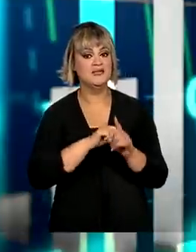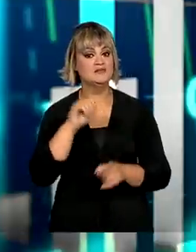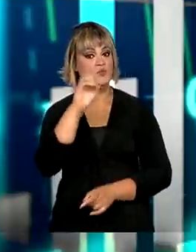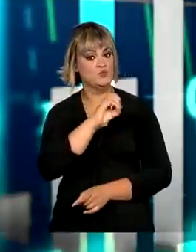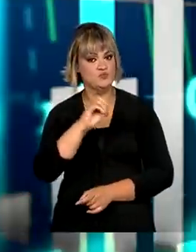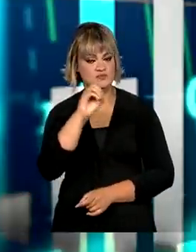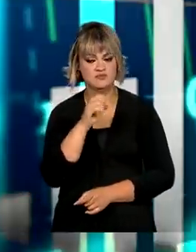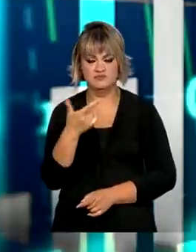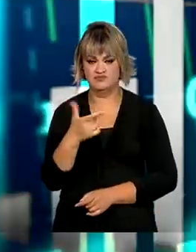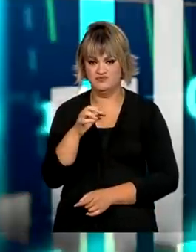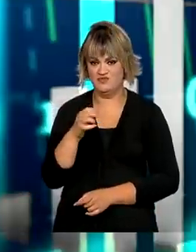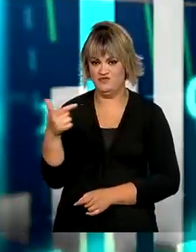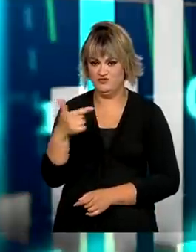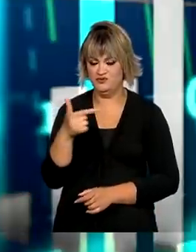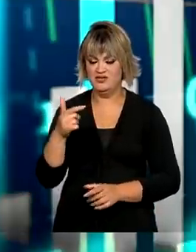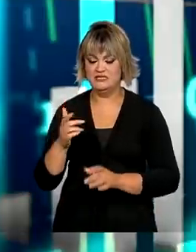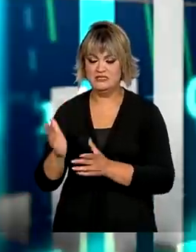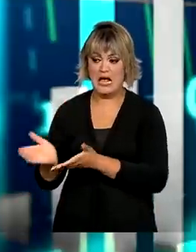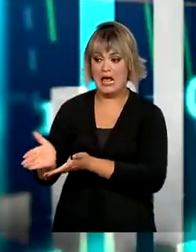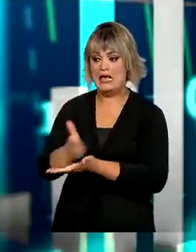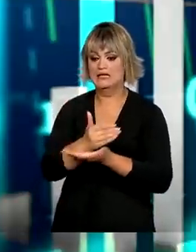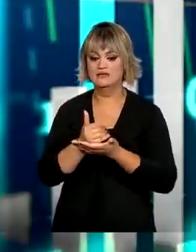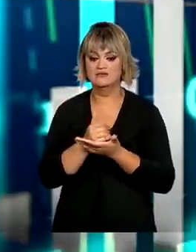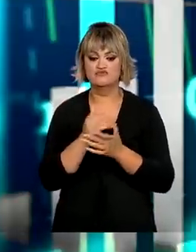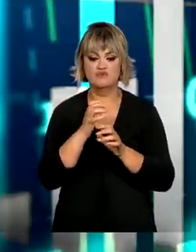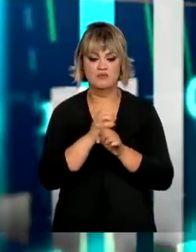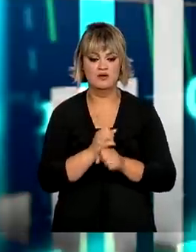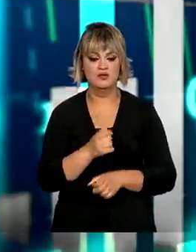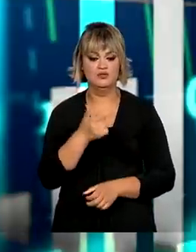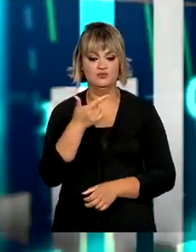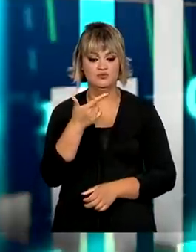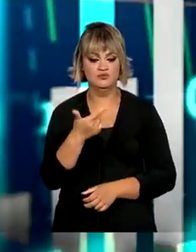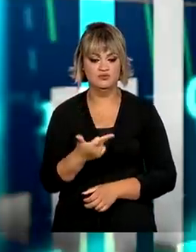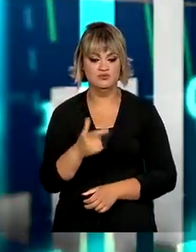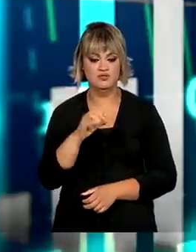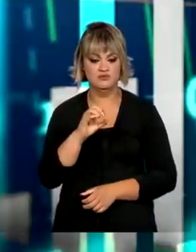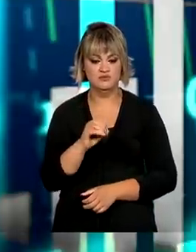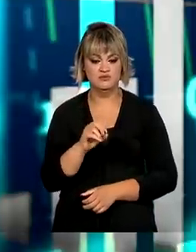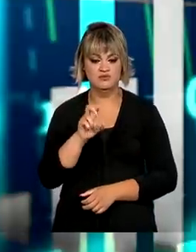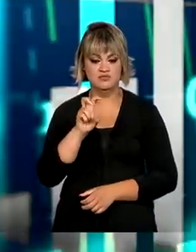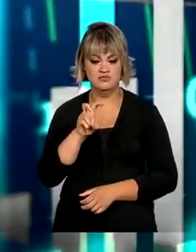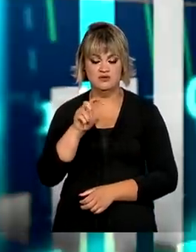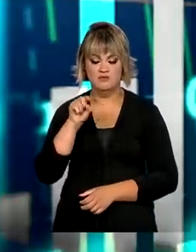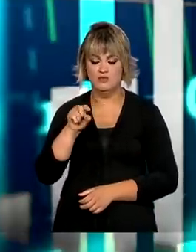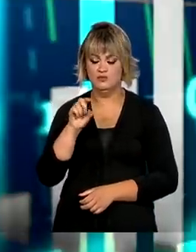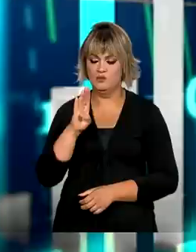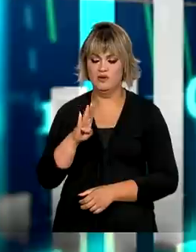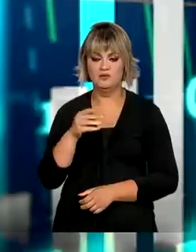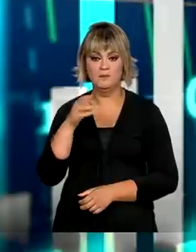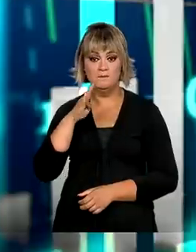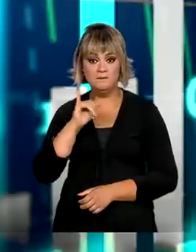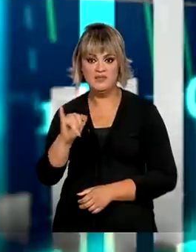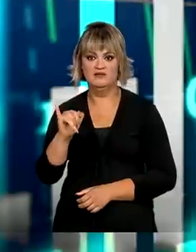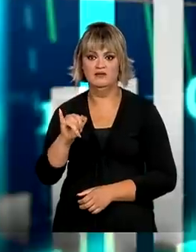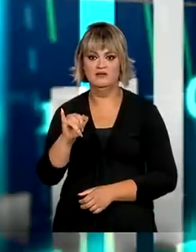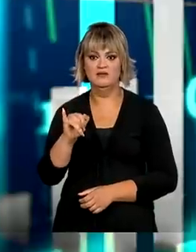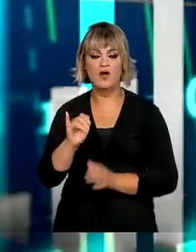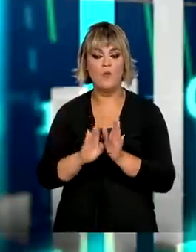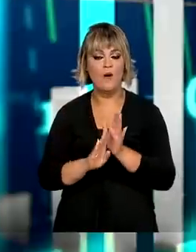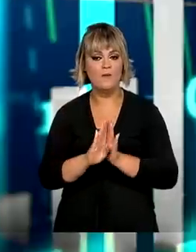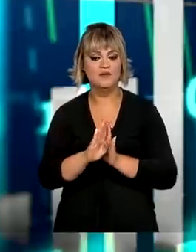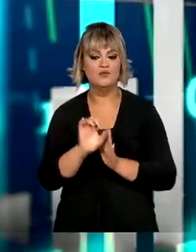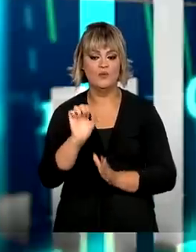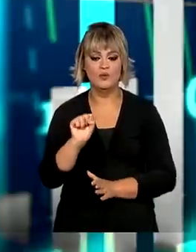de 2022, arrecadação chegou a 205,4 bilhões, o que representa um aumento real de quase 8%